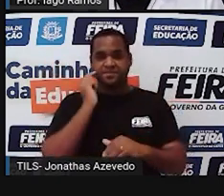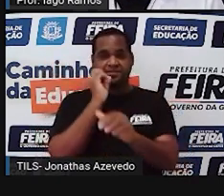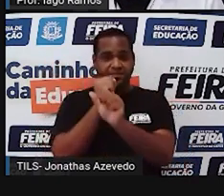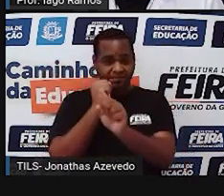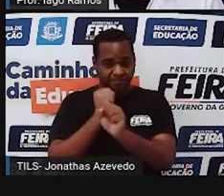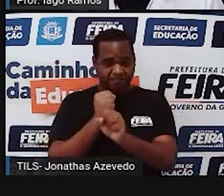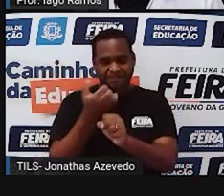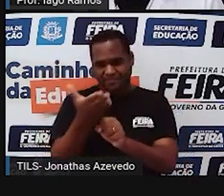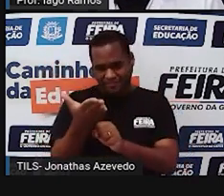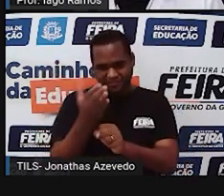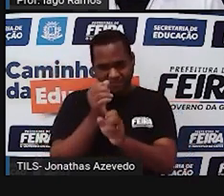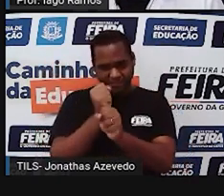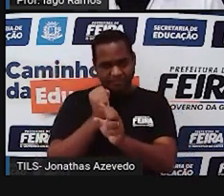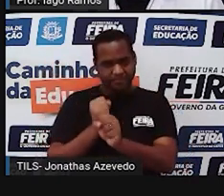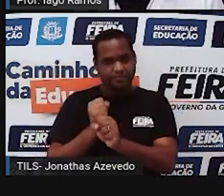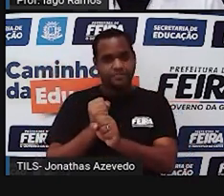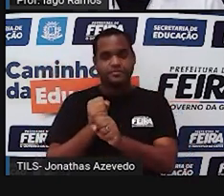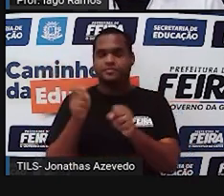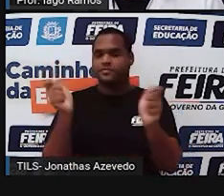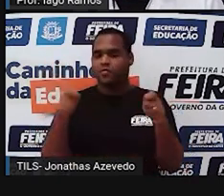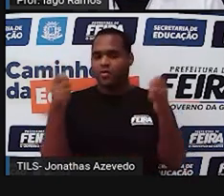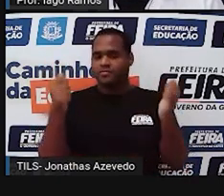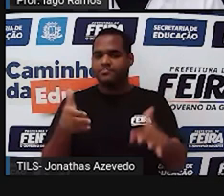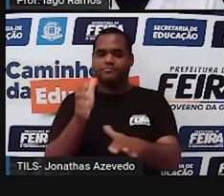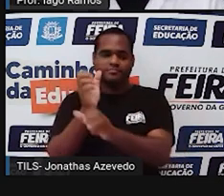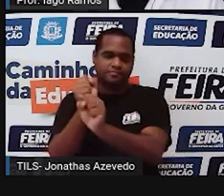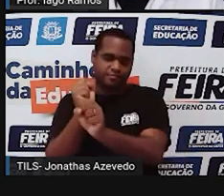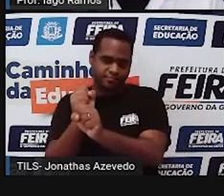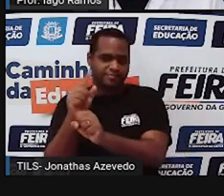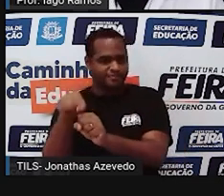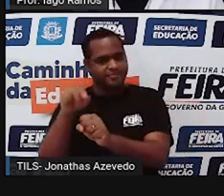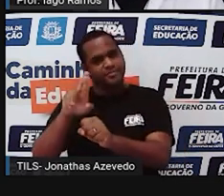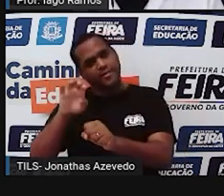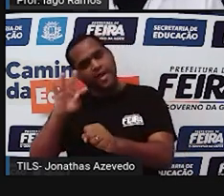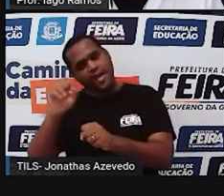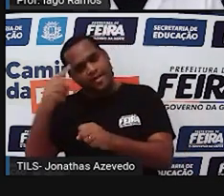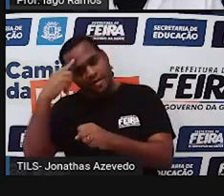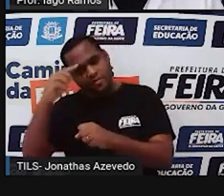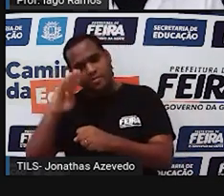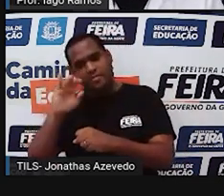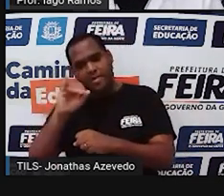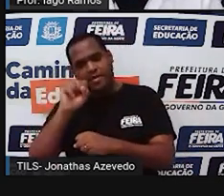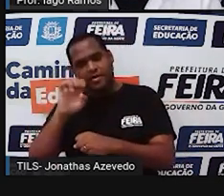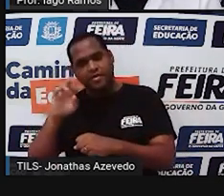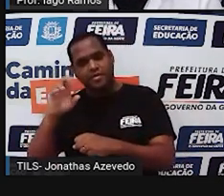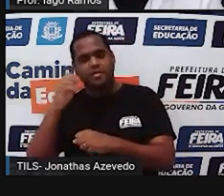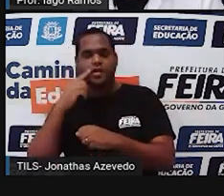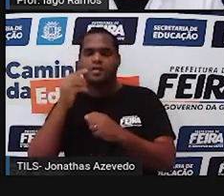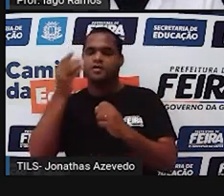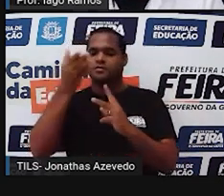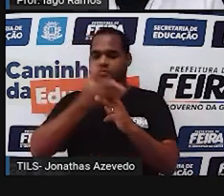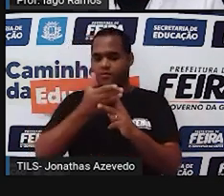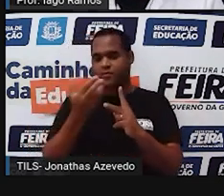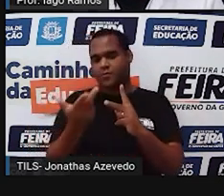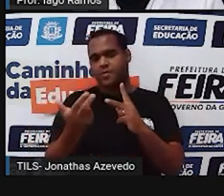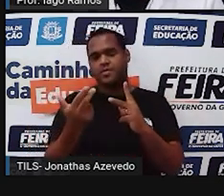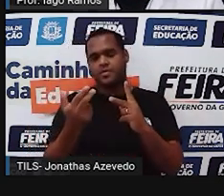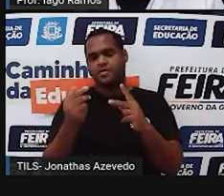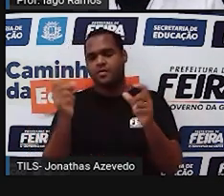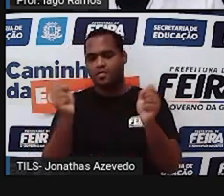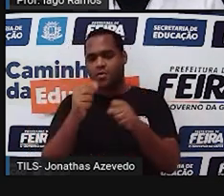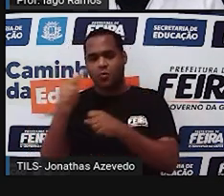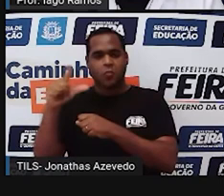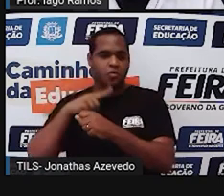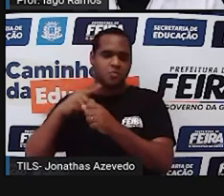tá a gente vai ter uma medida e a reta bissetriz divide essa medida em duas metades em dois